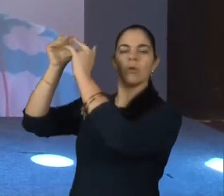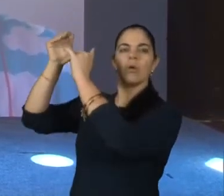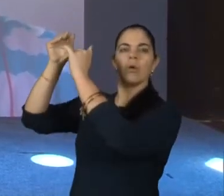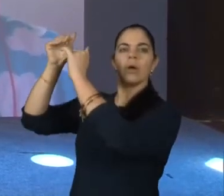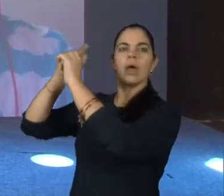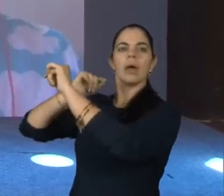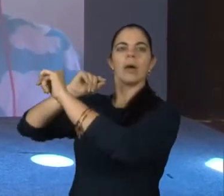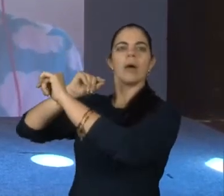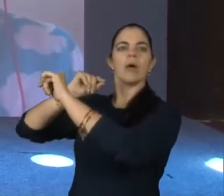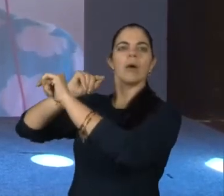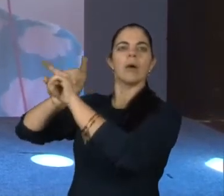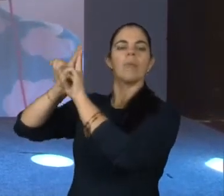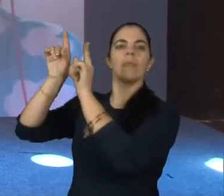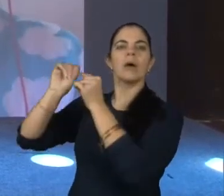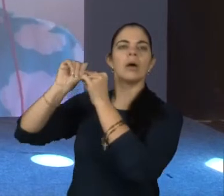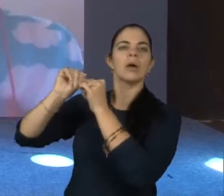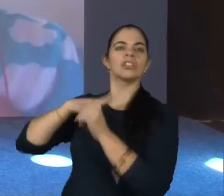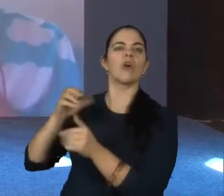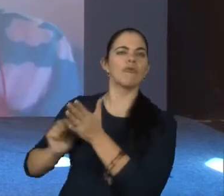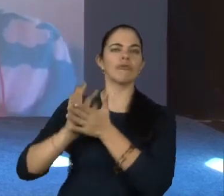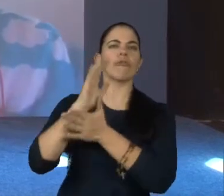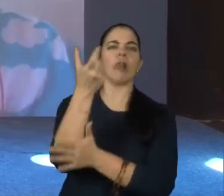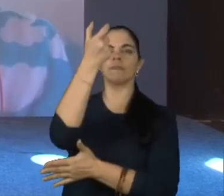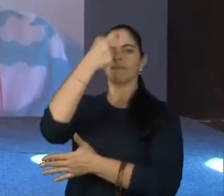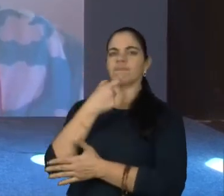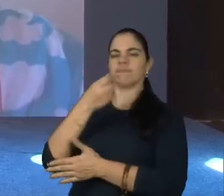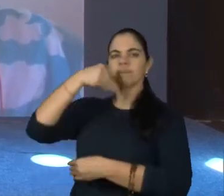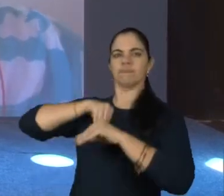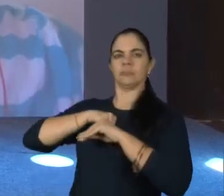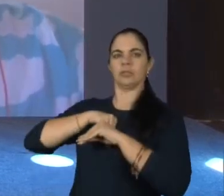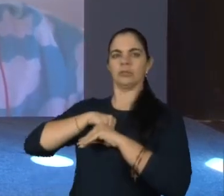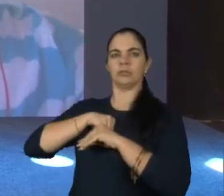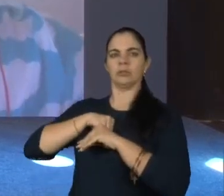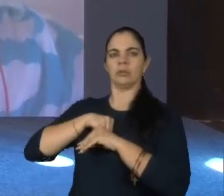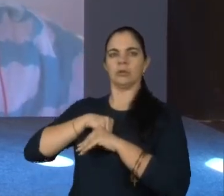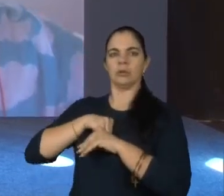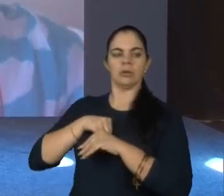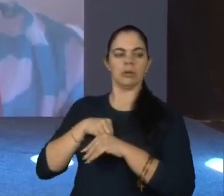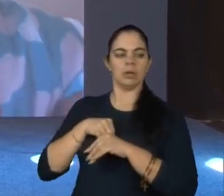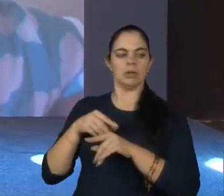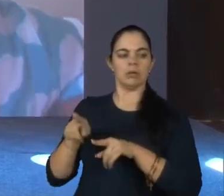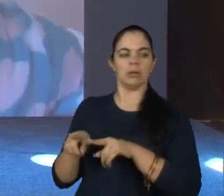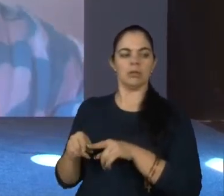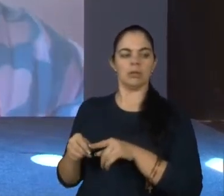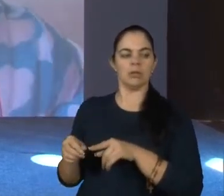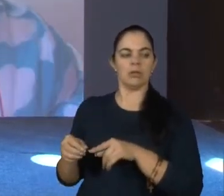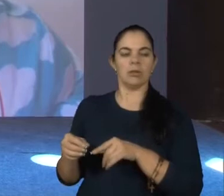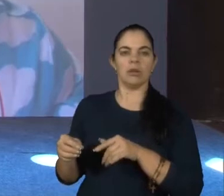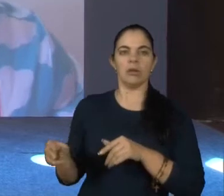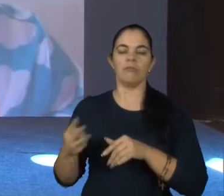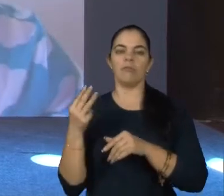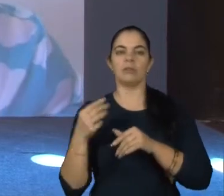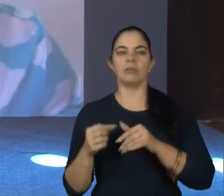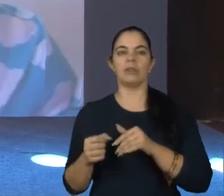mas o bastão do nosso valor interior é somente nós que carregamos. Nós carregamos, né? Sim, carregamos. essa